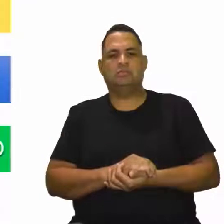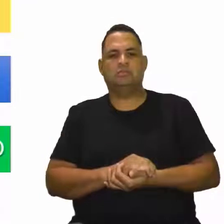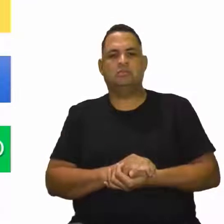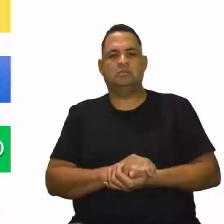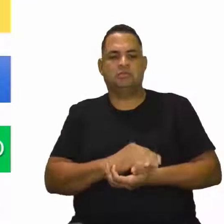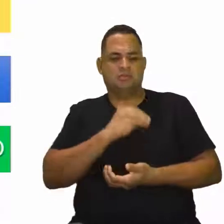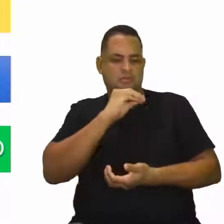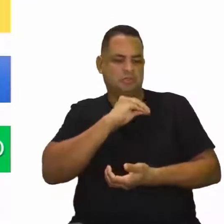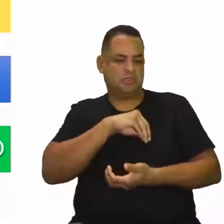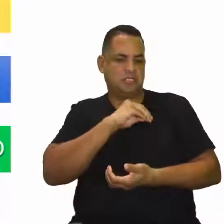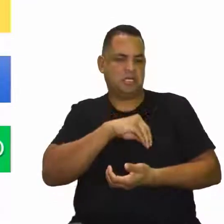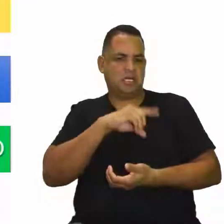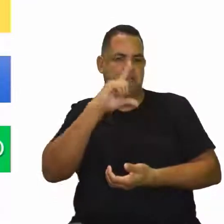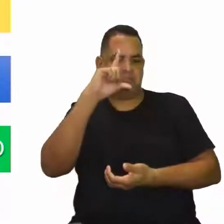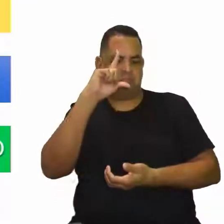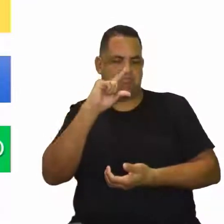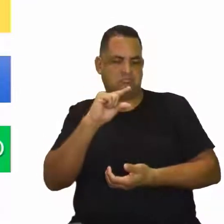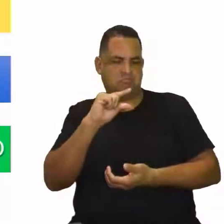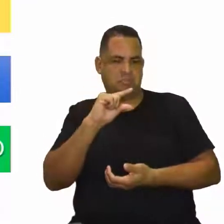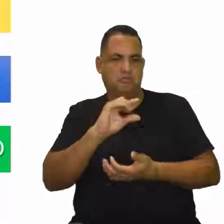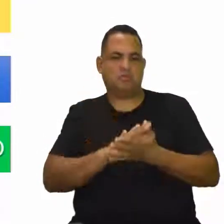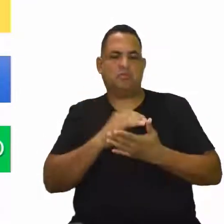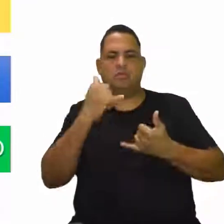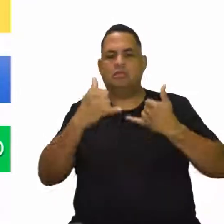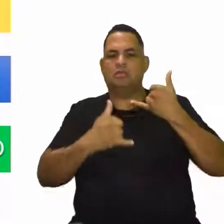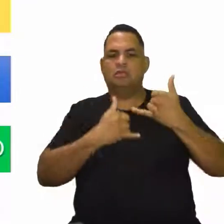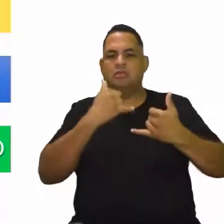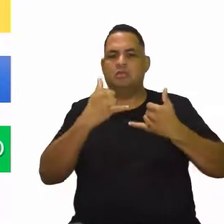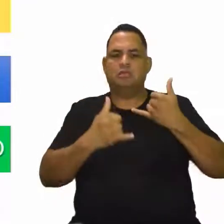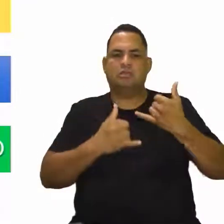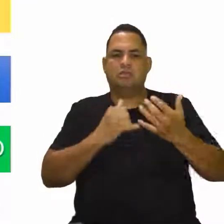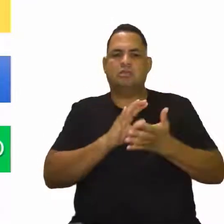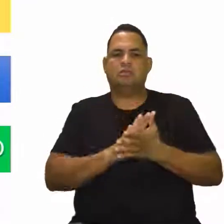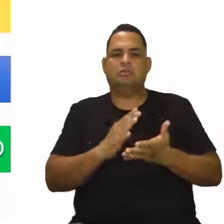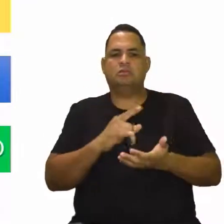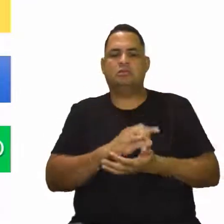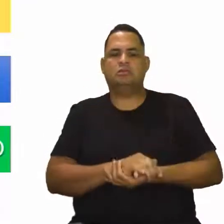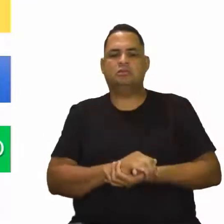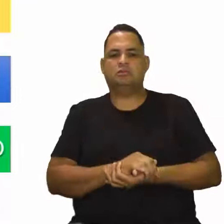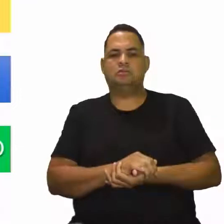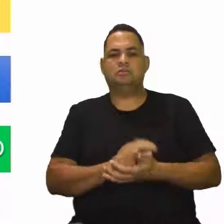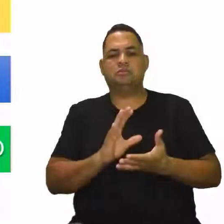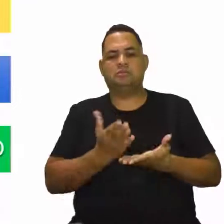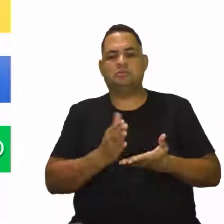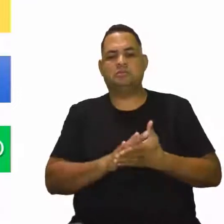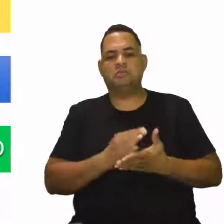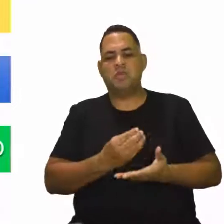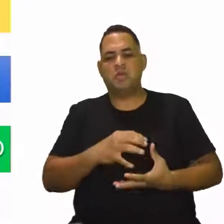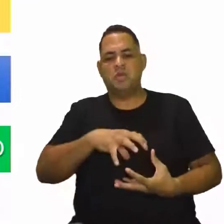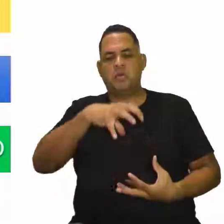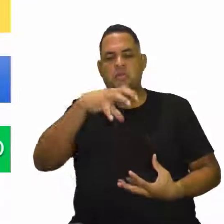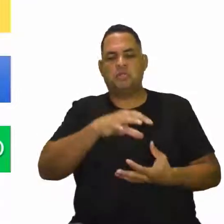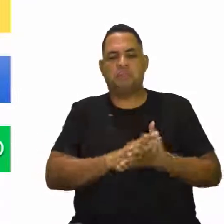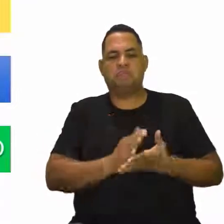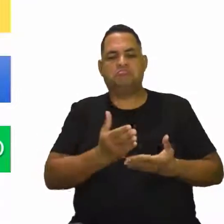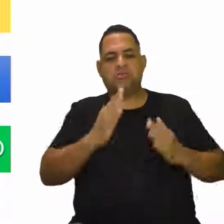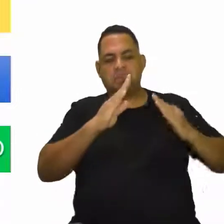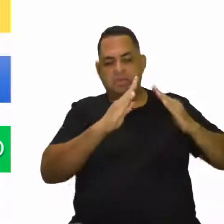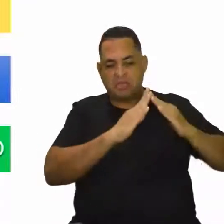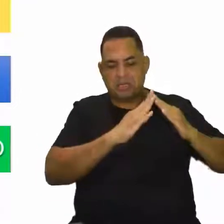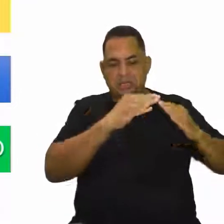menor renda mensal para o lazer. Muitos idosos deixam de sair de casa, né? Ficam mais